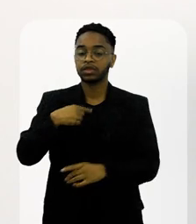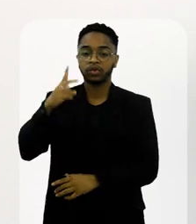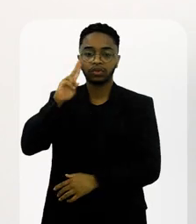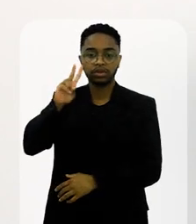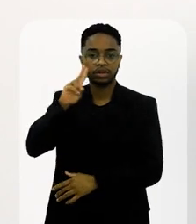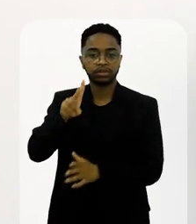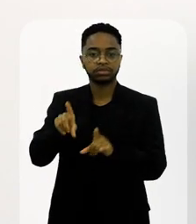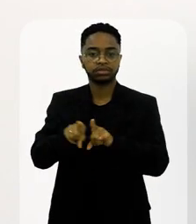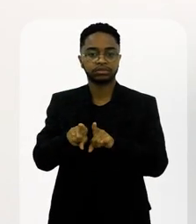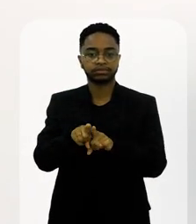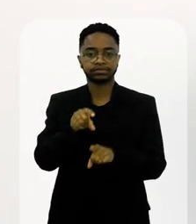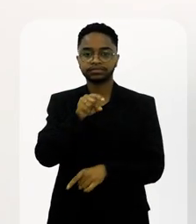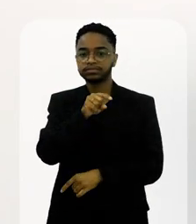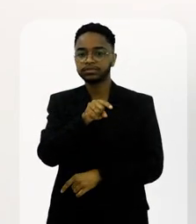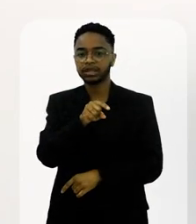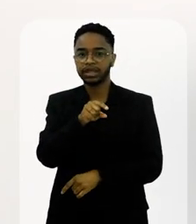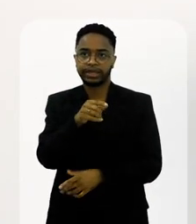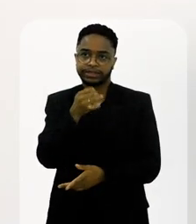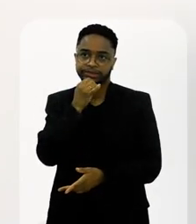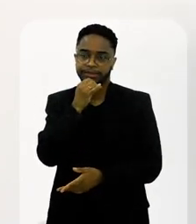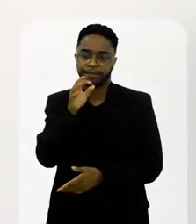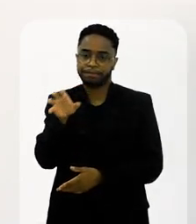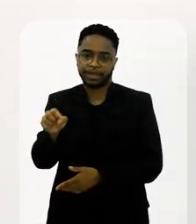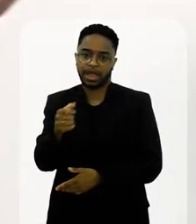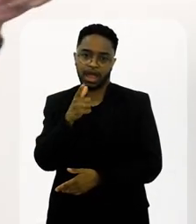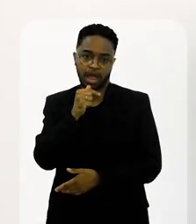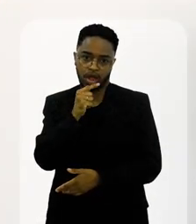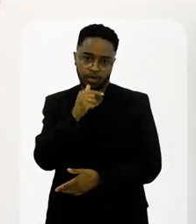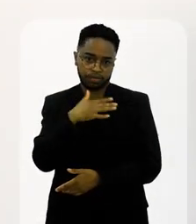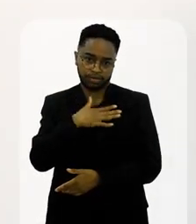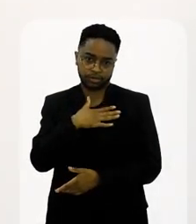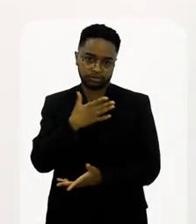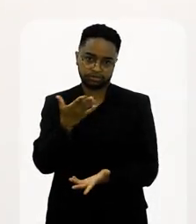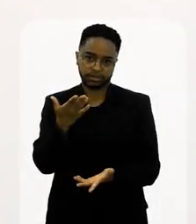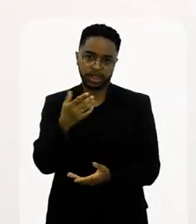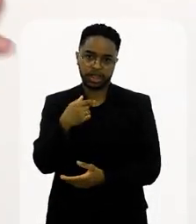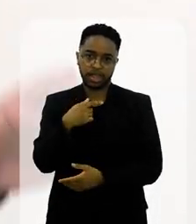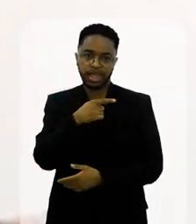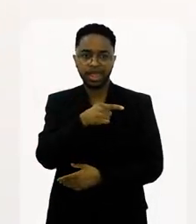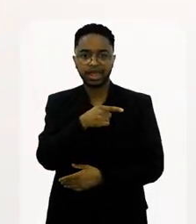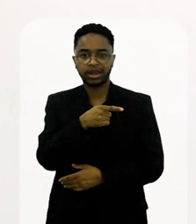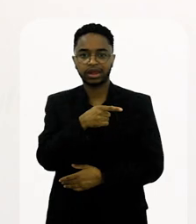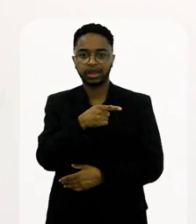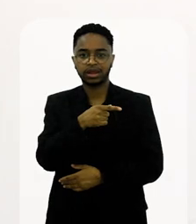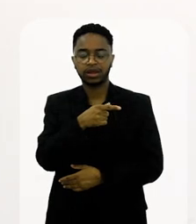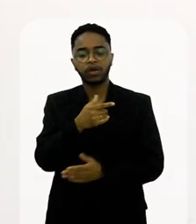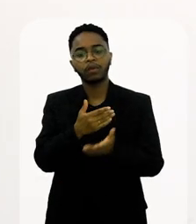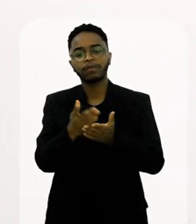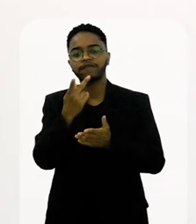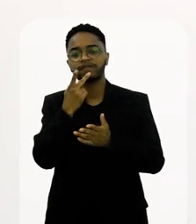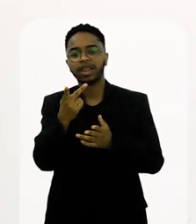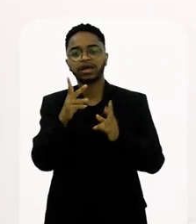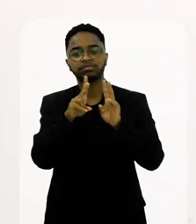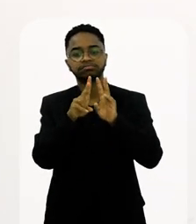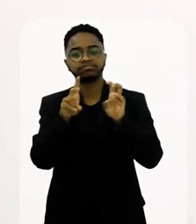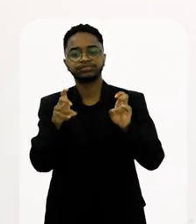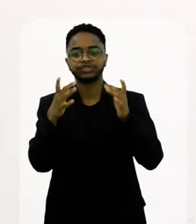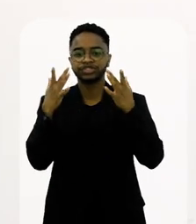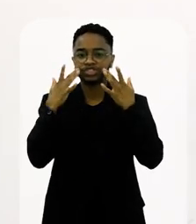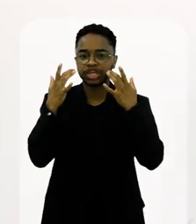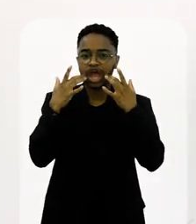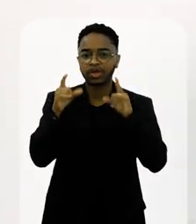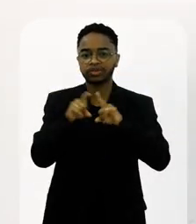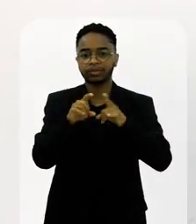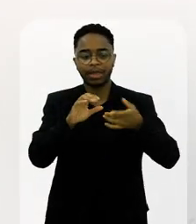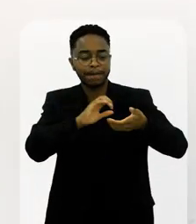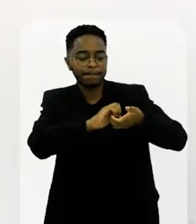tem uma memória de a Bibi, a gente indo pegar uma água, assim, ela foi pegar uma água para mim na cozinha, e ela parar no corredor e começar a falar de teatro,